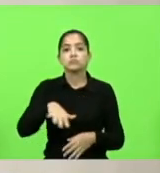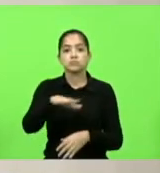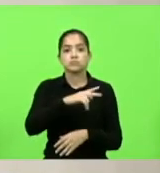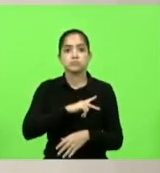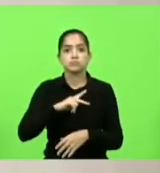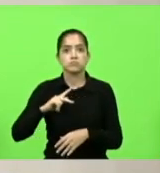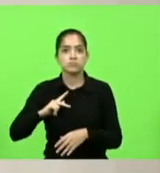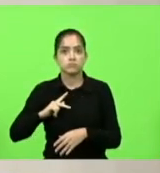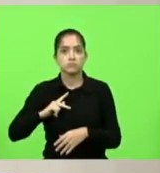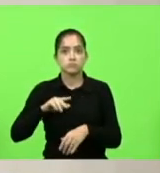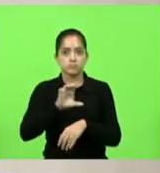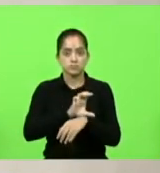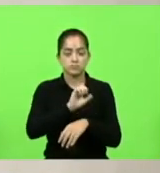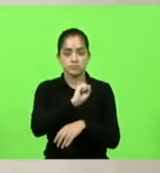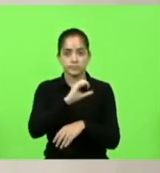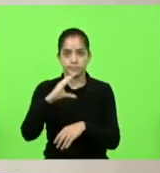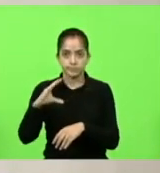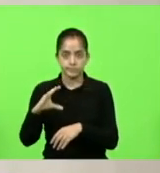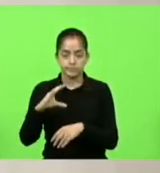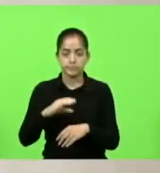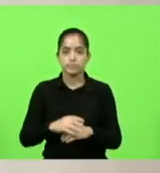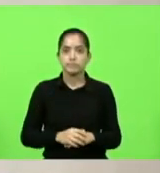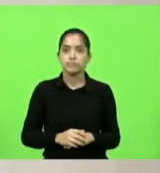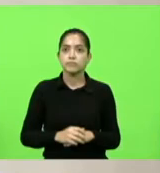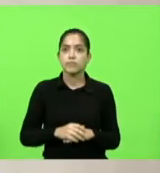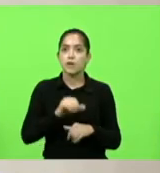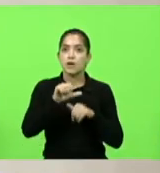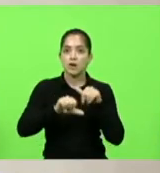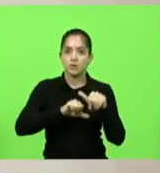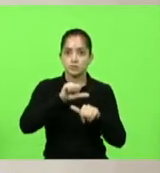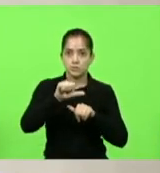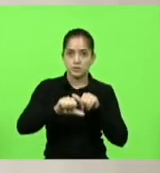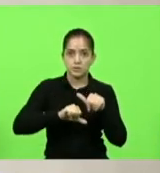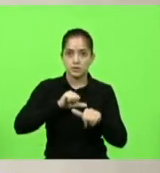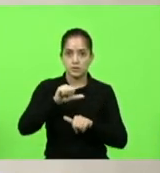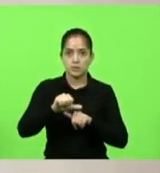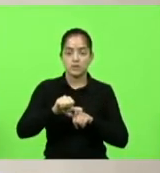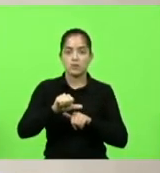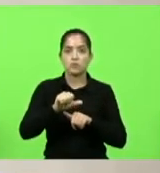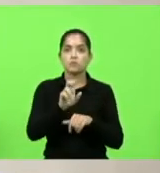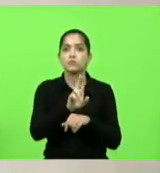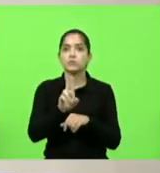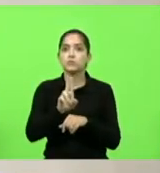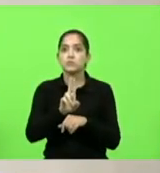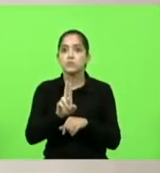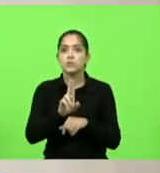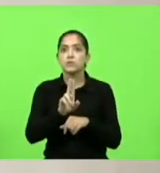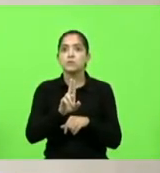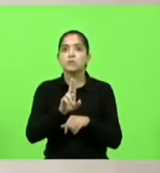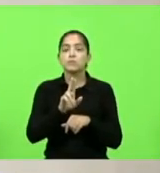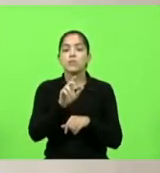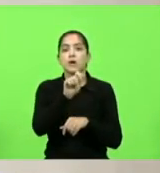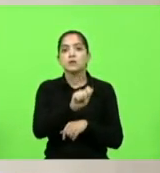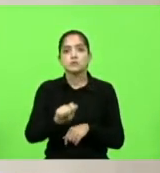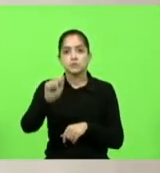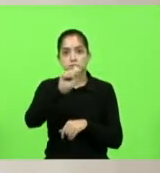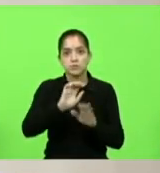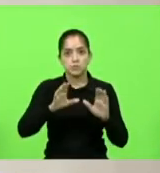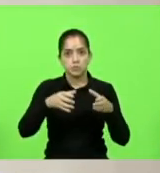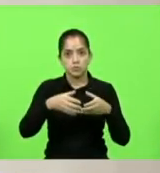de âmbito do Estado de Santa Catarina para alterar a denominação da Associação Corpo de Bombeiros